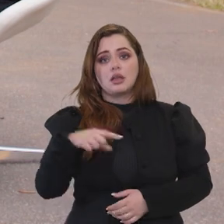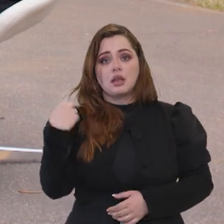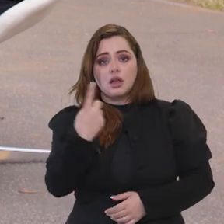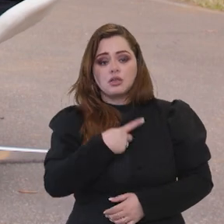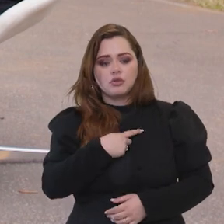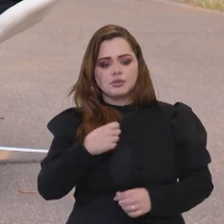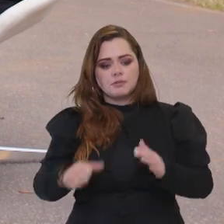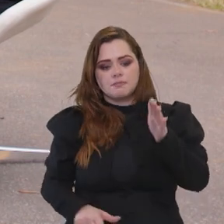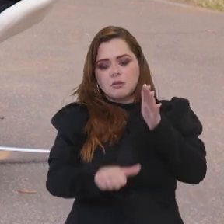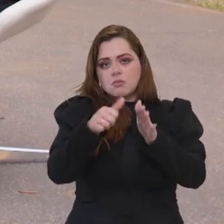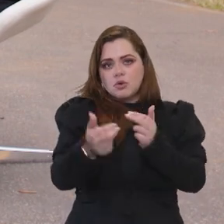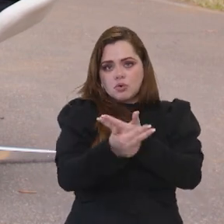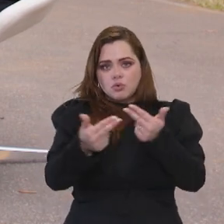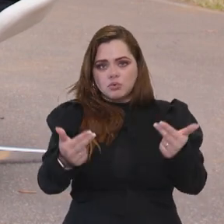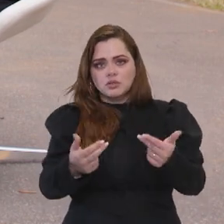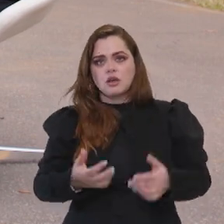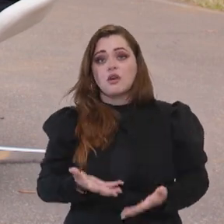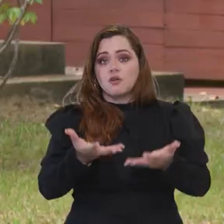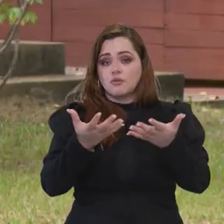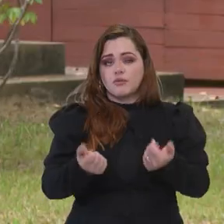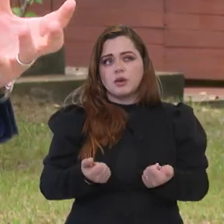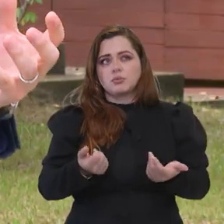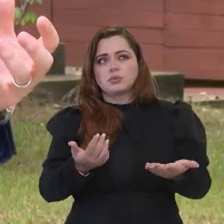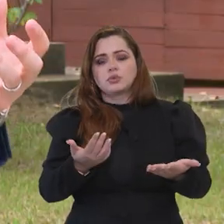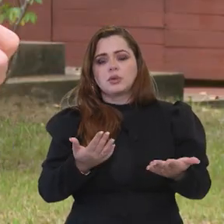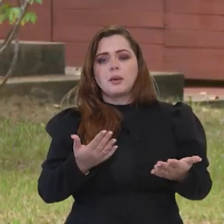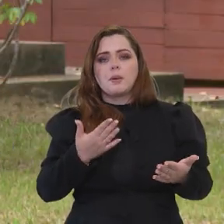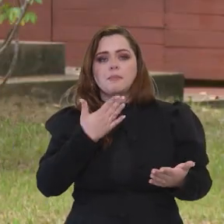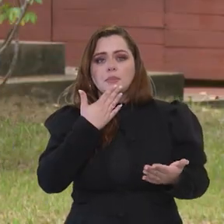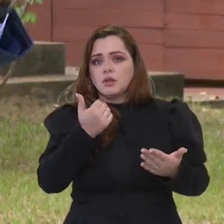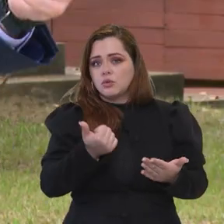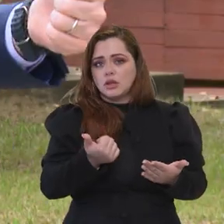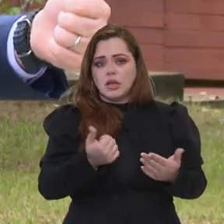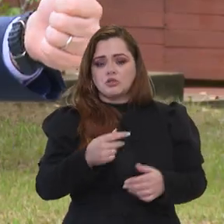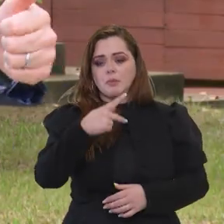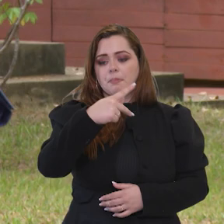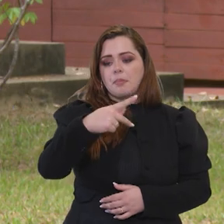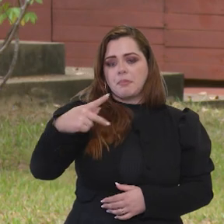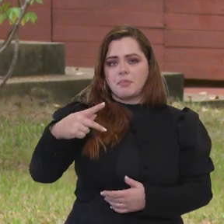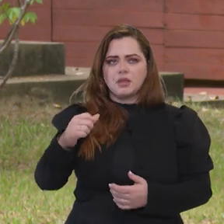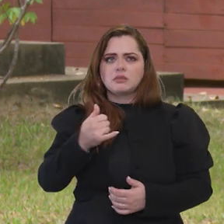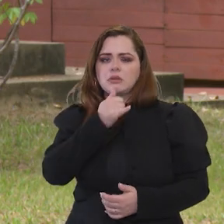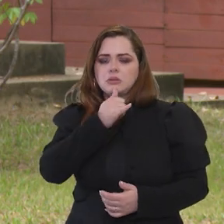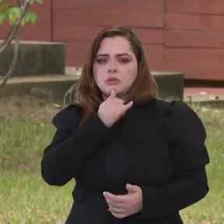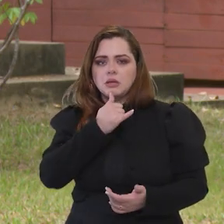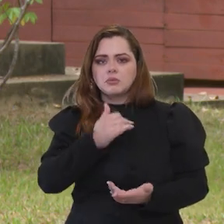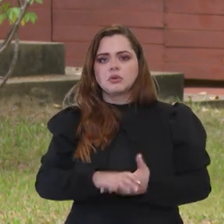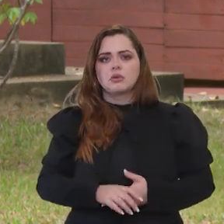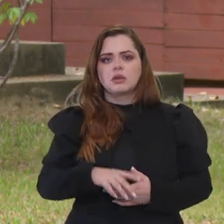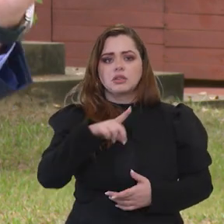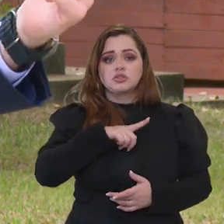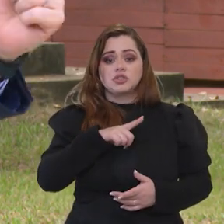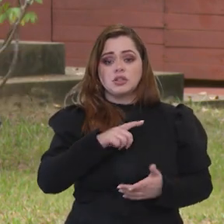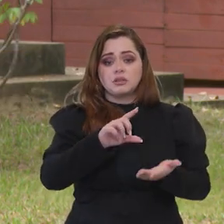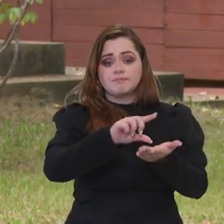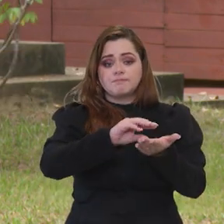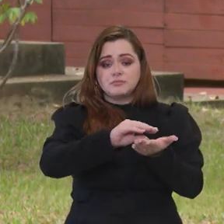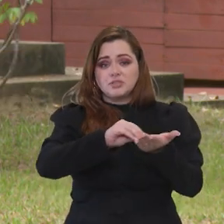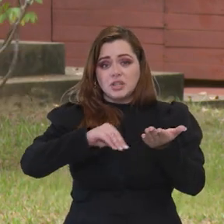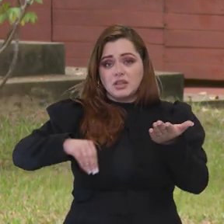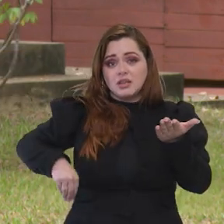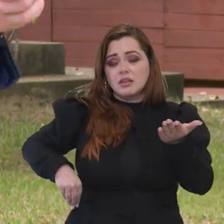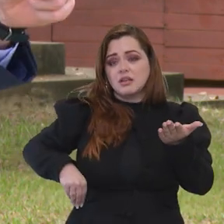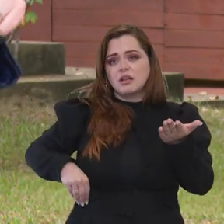e do esgoto. E isso é a nossa prioridade. Então, aí nós vamos buscar, seja através das PPPs, quando, por exemplo, a gente tira a